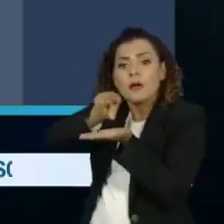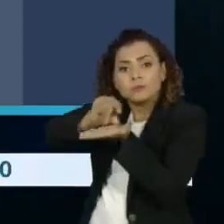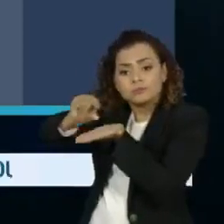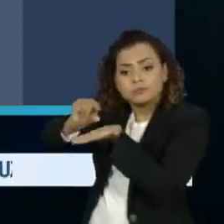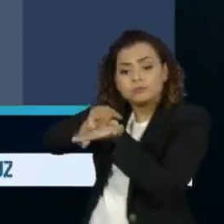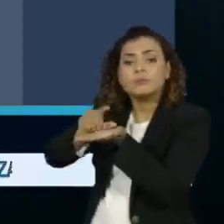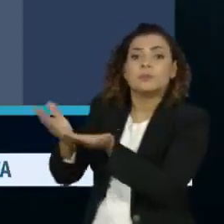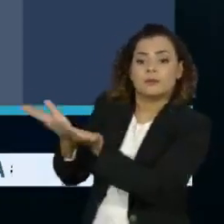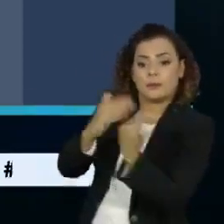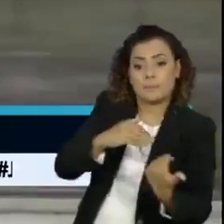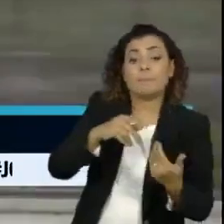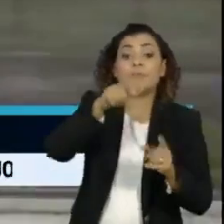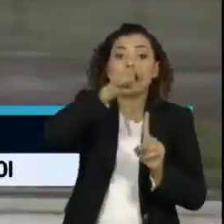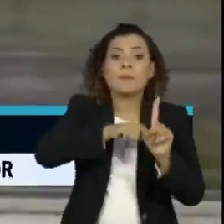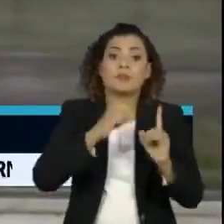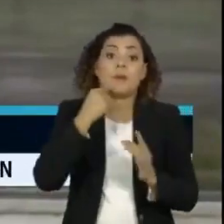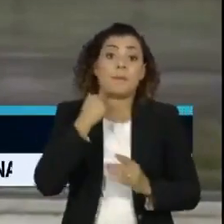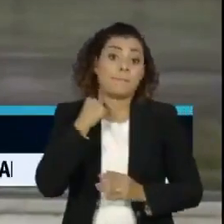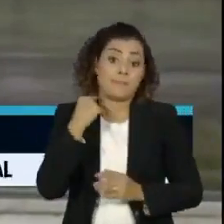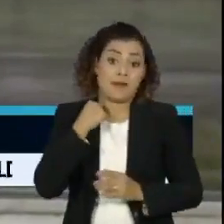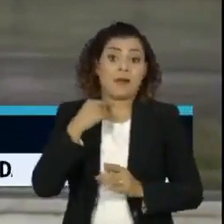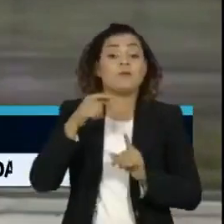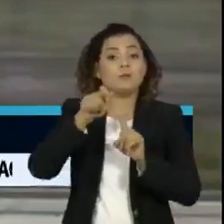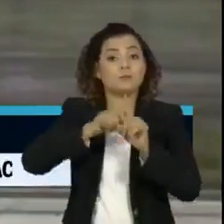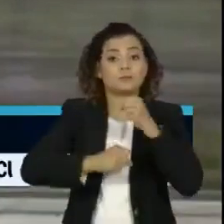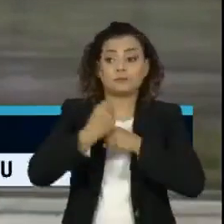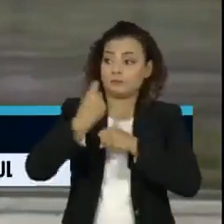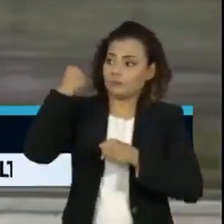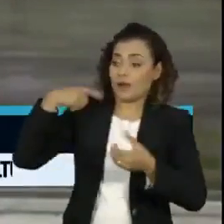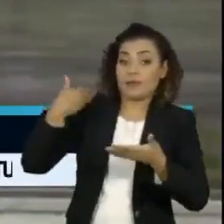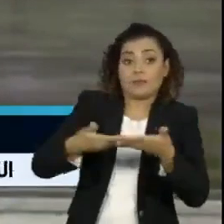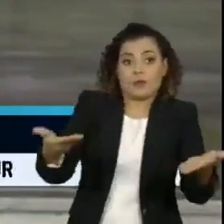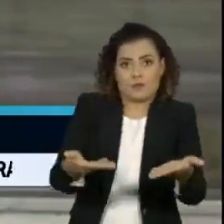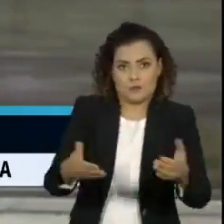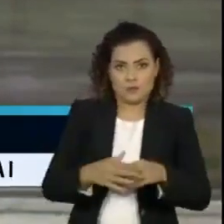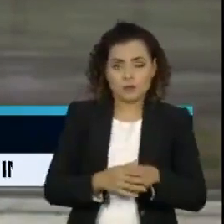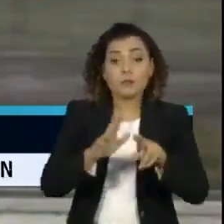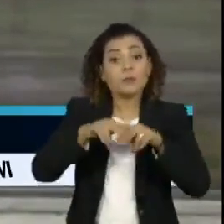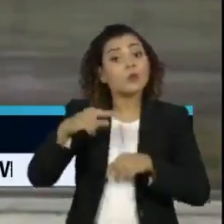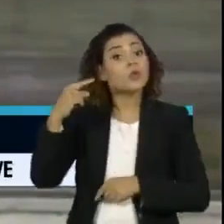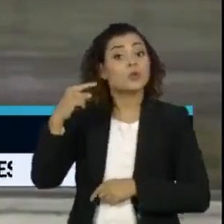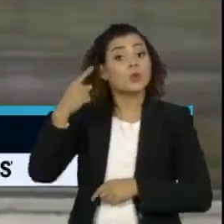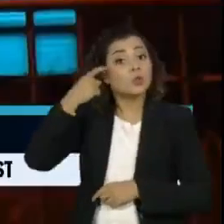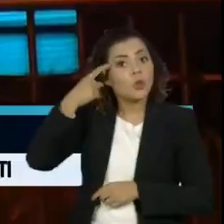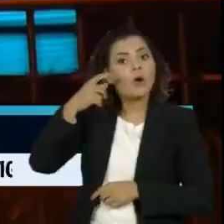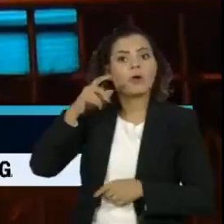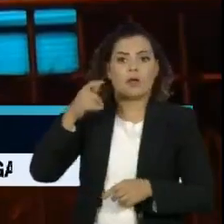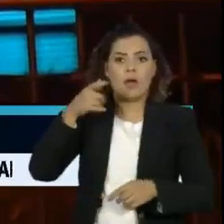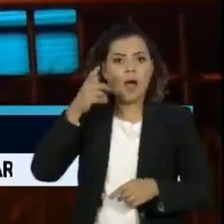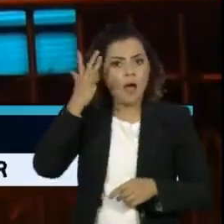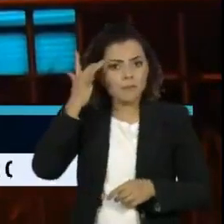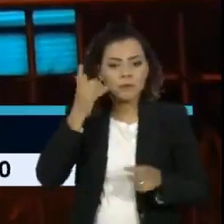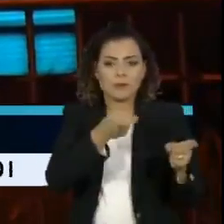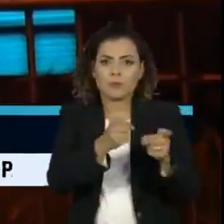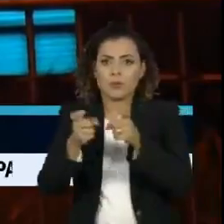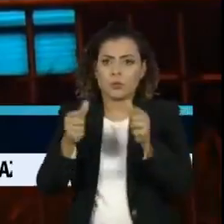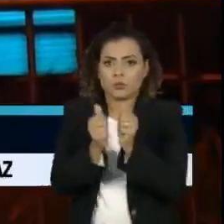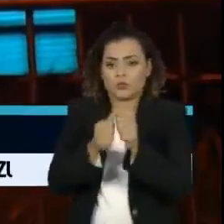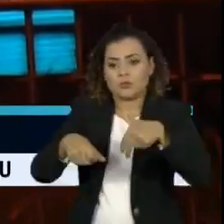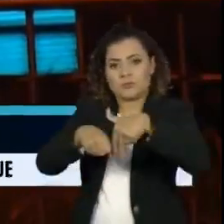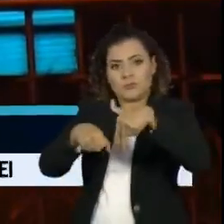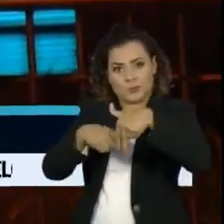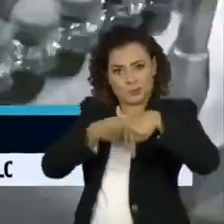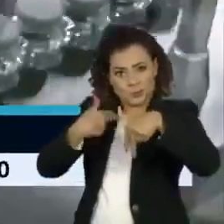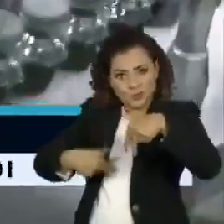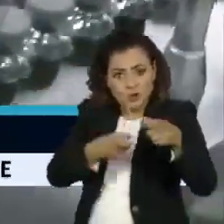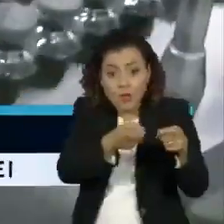desde maio do ano passado. O governador paulista, João Dória, terá uma reunião virtual amanhã de manhã com o embaixador da China